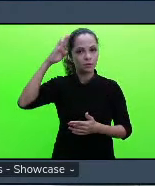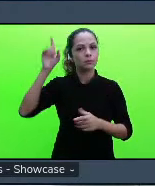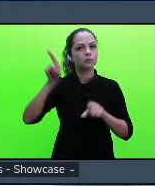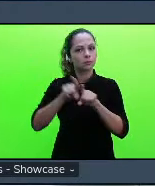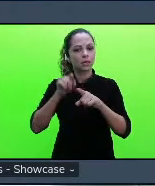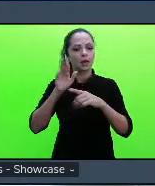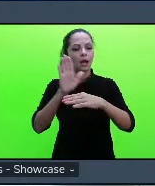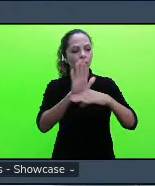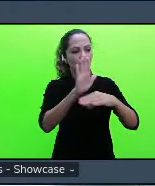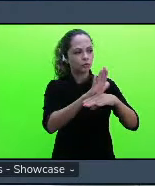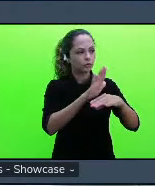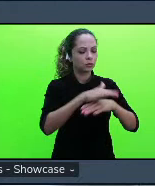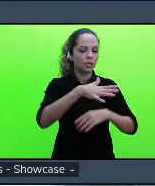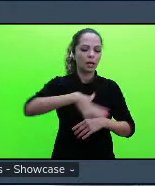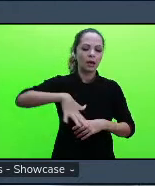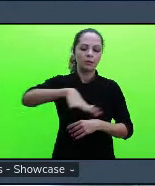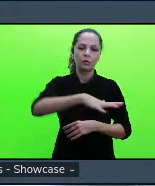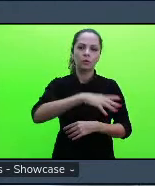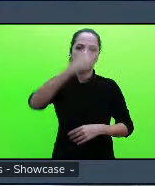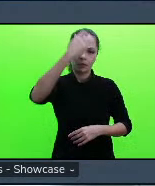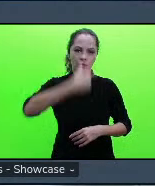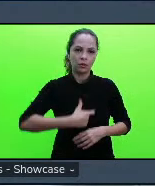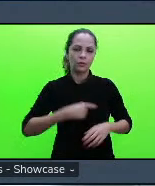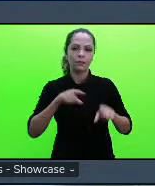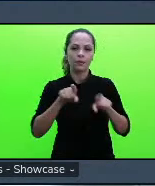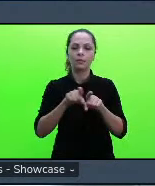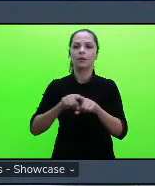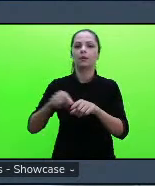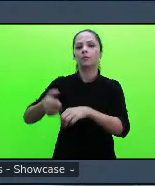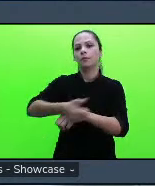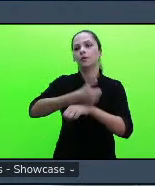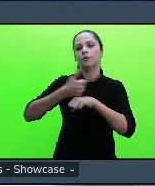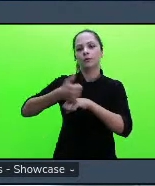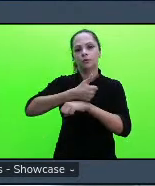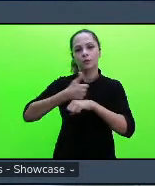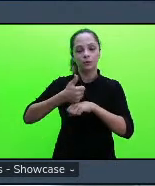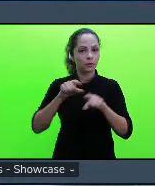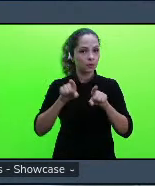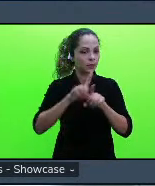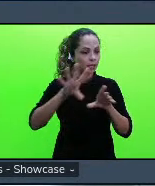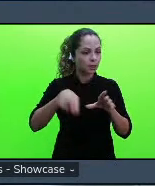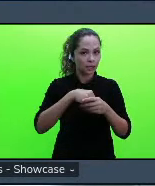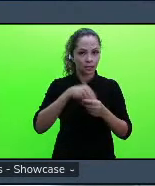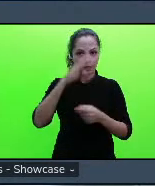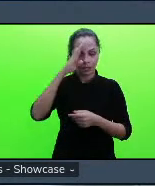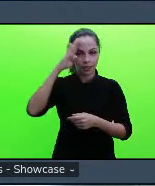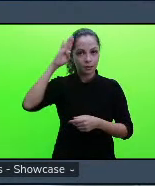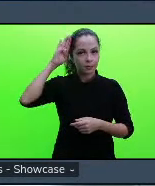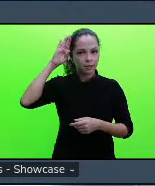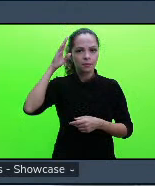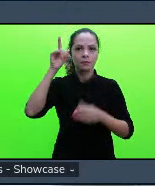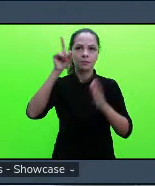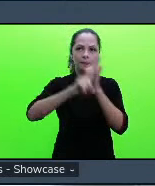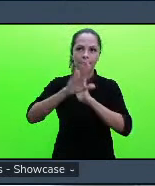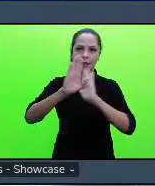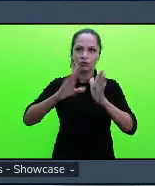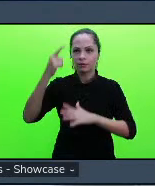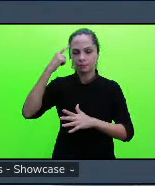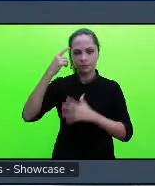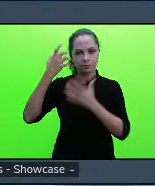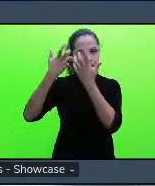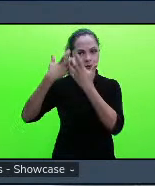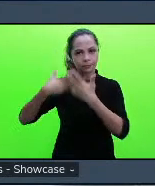pessoal quanto no âmbito profissional também acadêmico e profissional queria escutar um pouquinho se vocês pensaram em algumas propostas